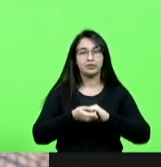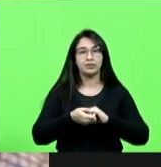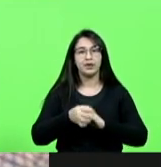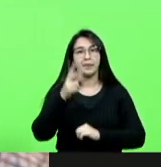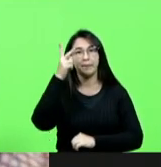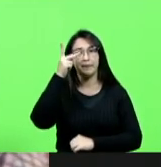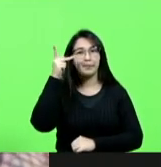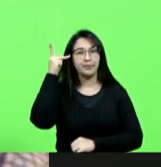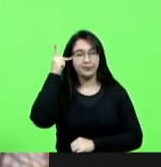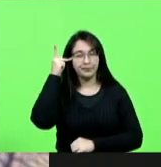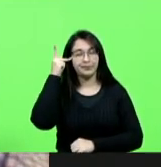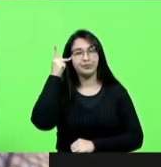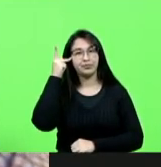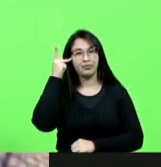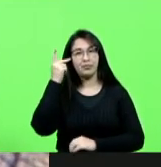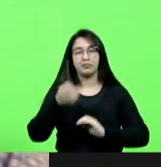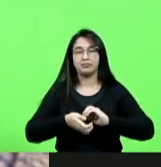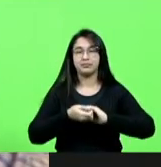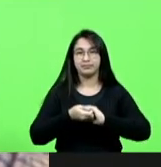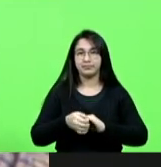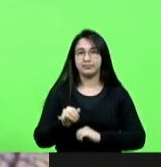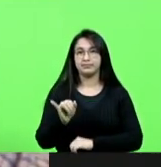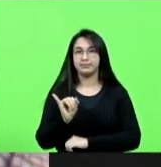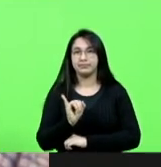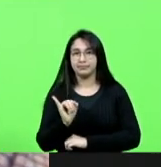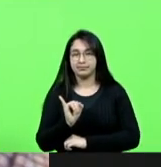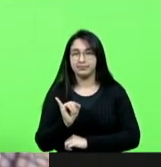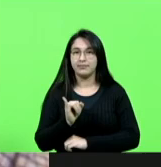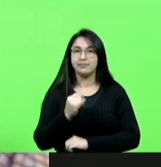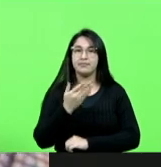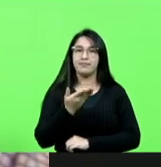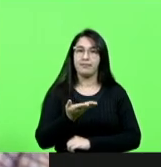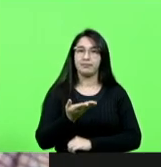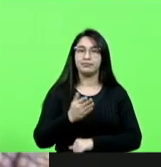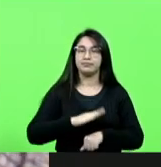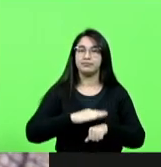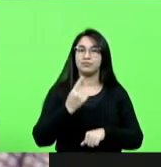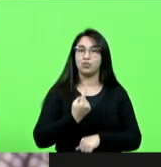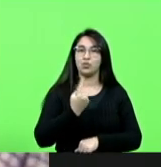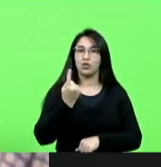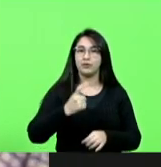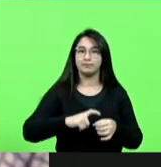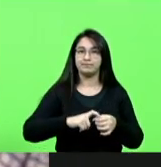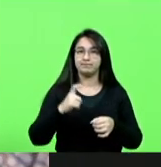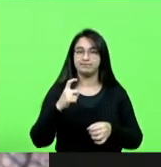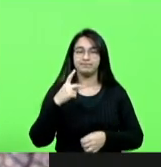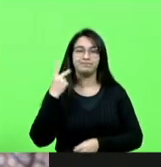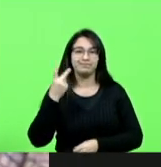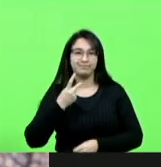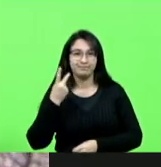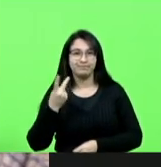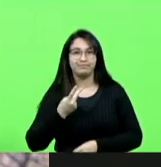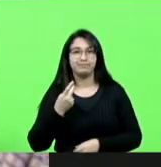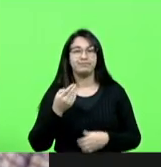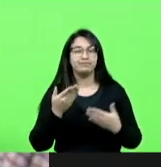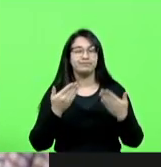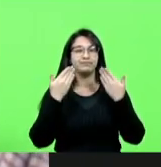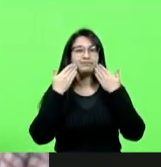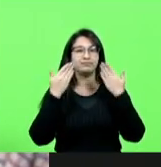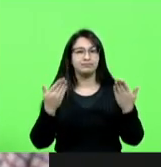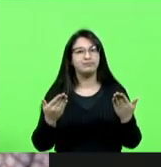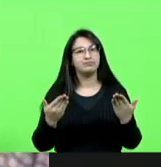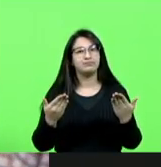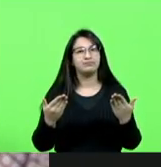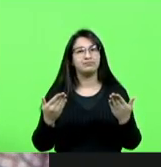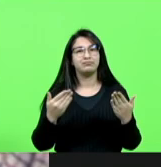nossa querida Itajaí por mais um ano de emancipação política, essa cidade que ela reflete em muitas outras cidades ali na